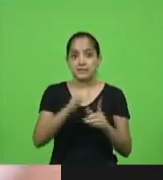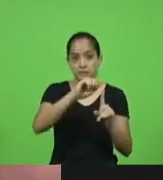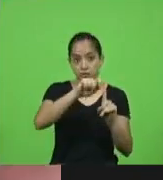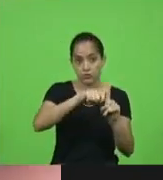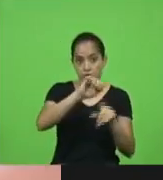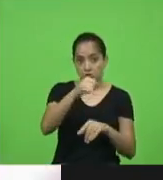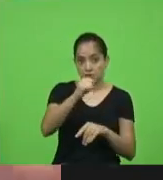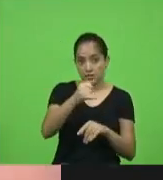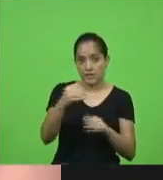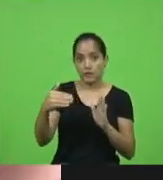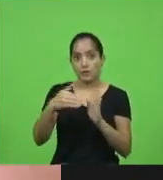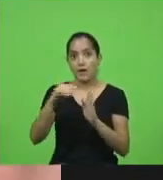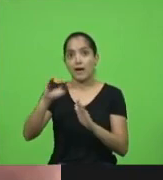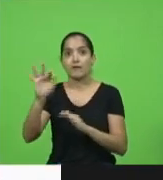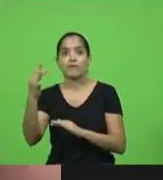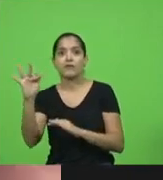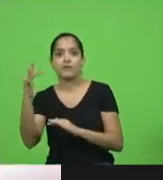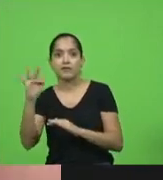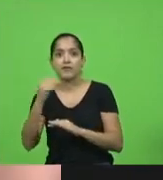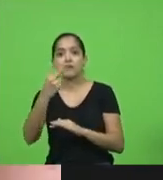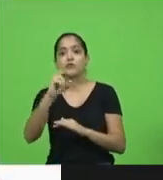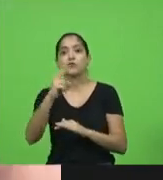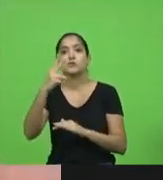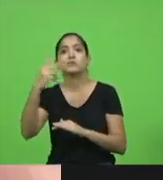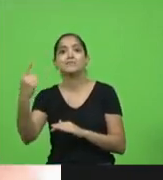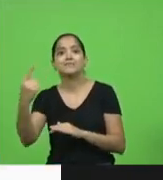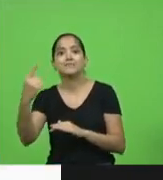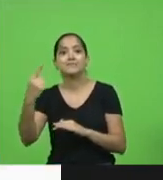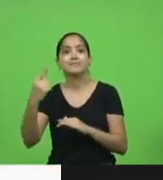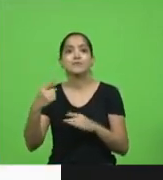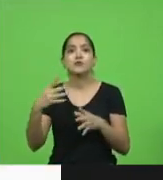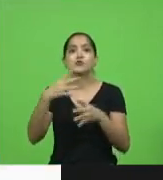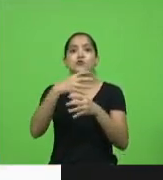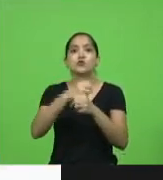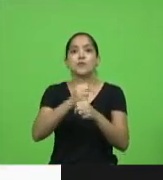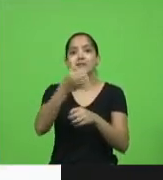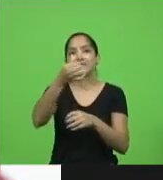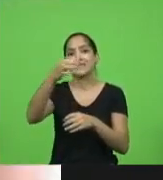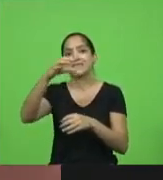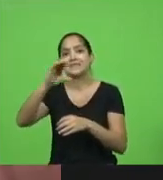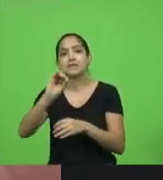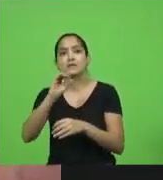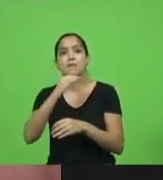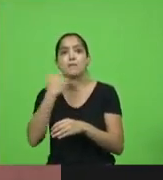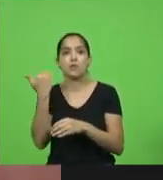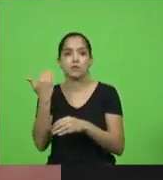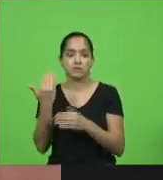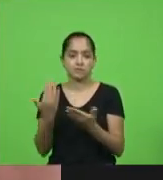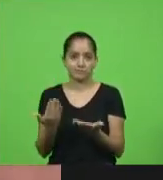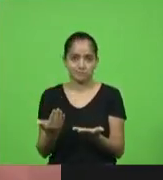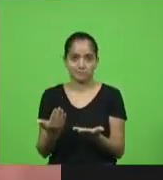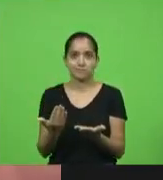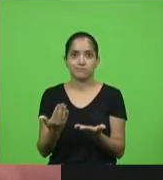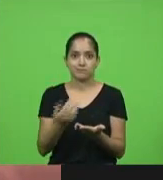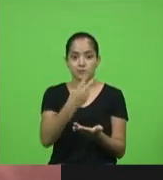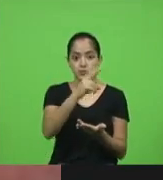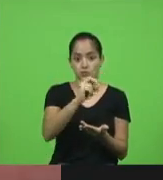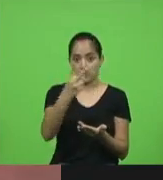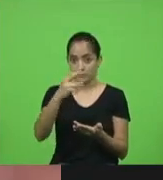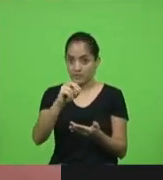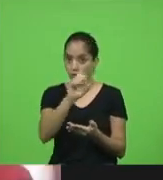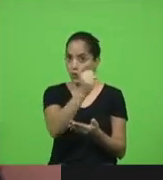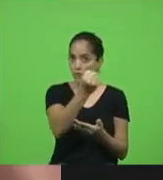fevereiro de 2021, foram 60 óbitos. 2020, 80.